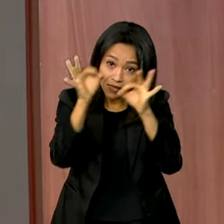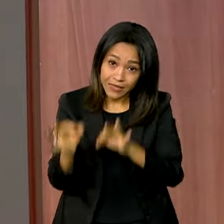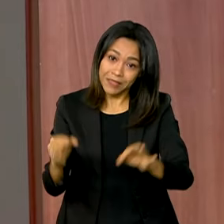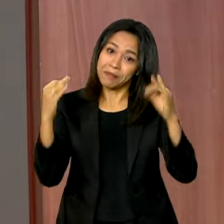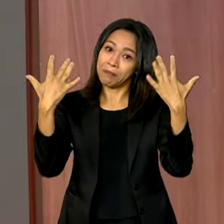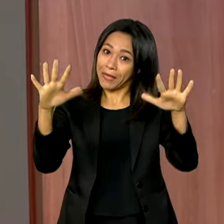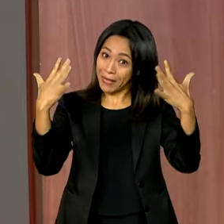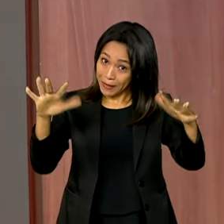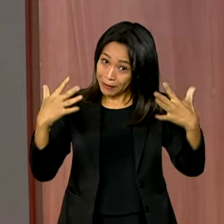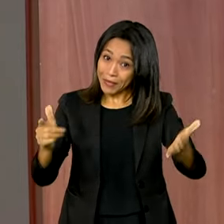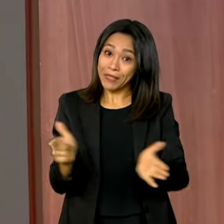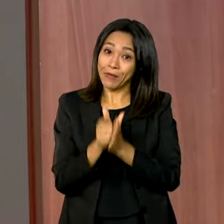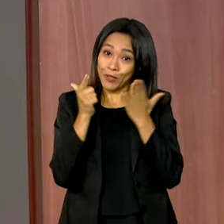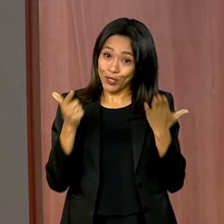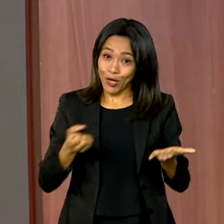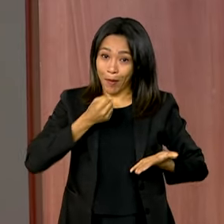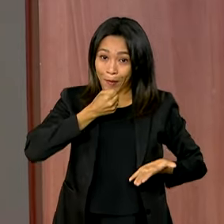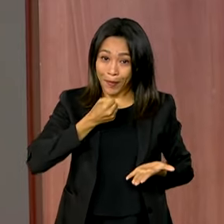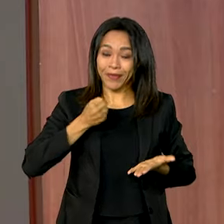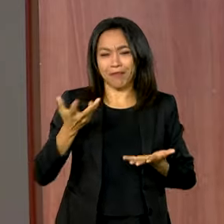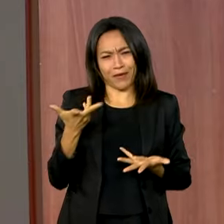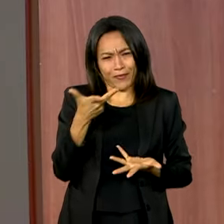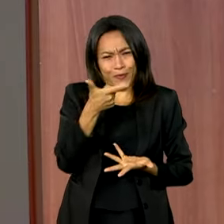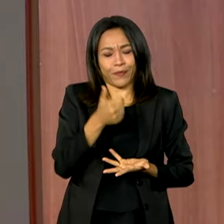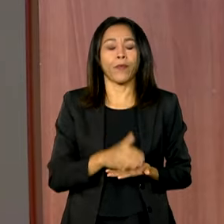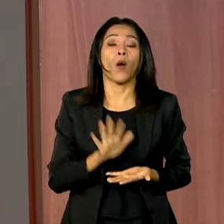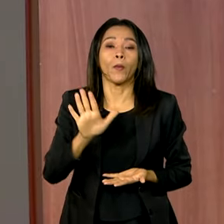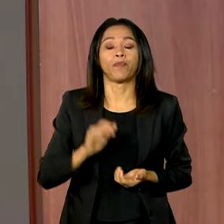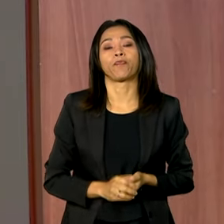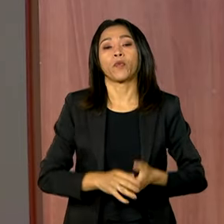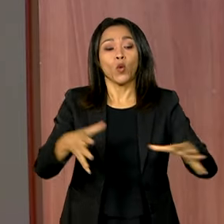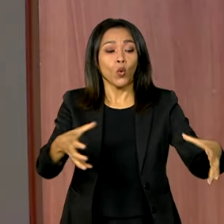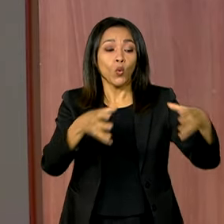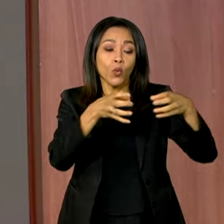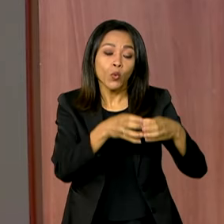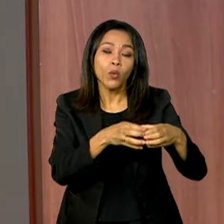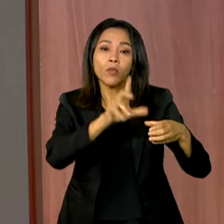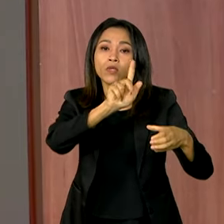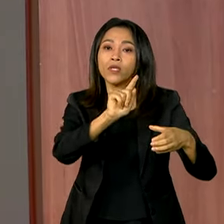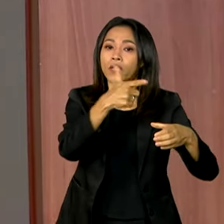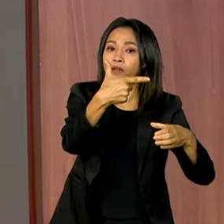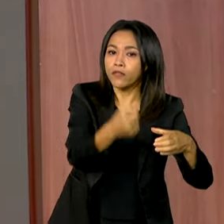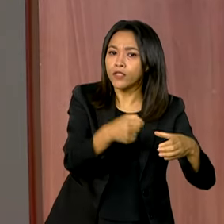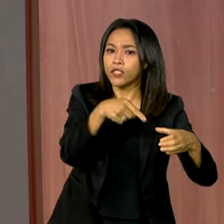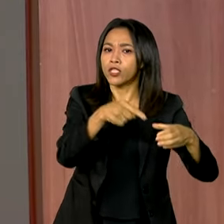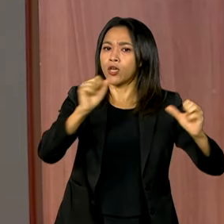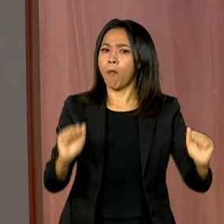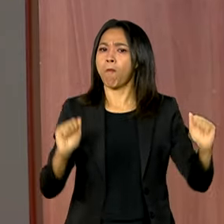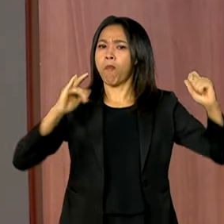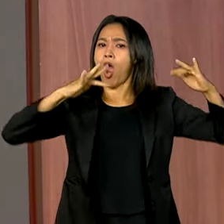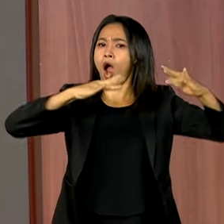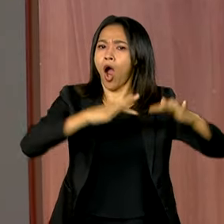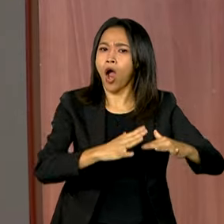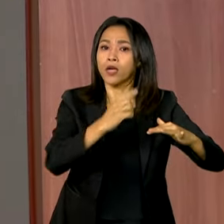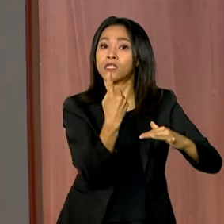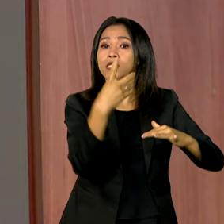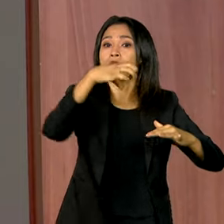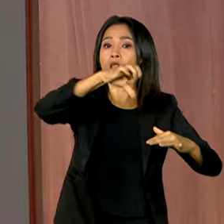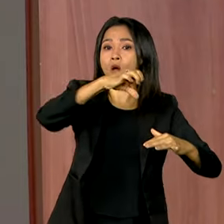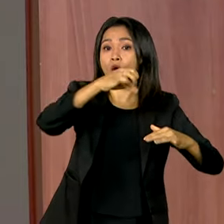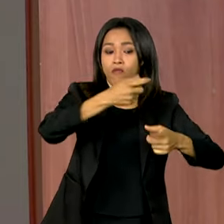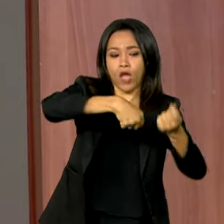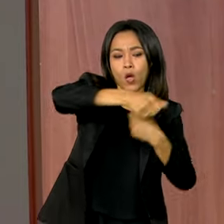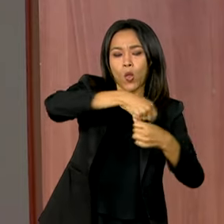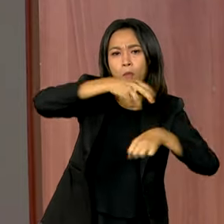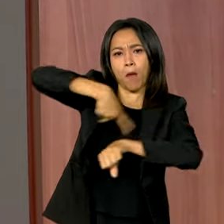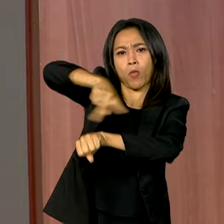jornal, está maravilhoso. Olha, o G20 é a reunião das 19 economias mais